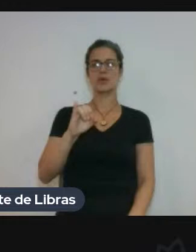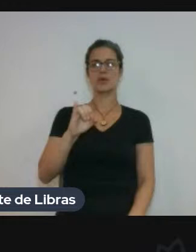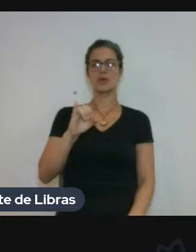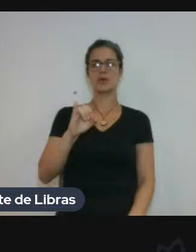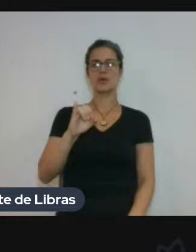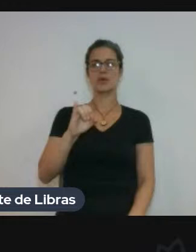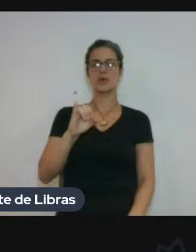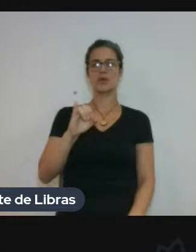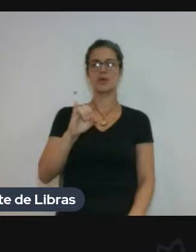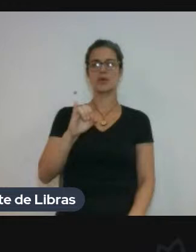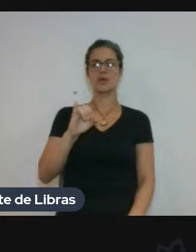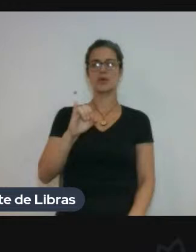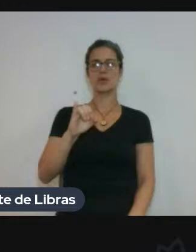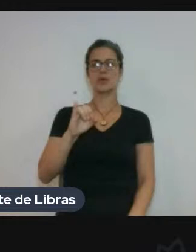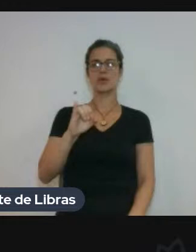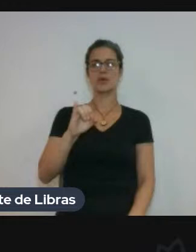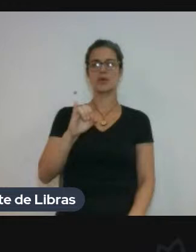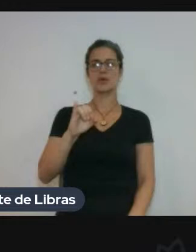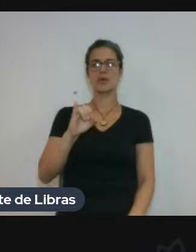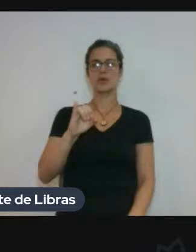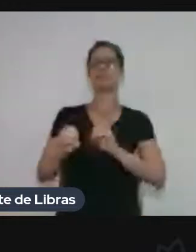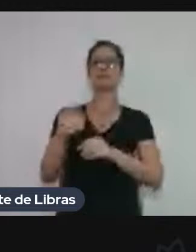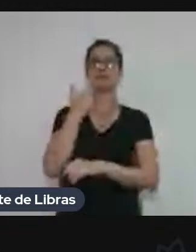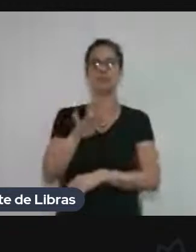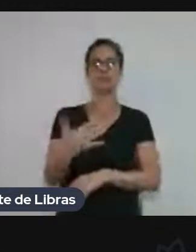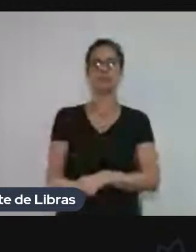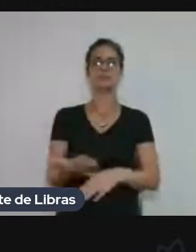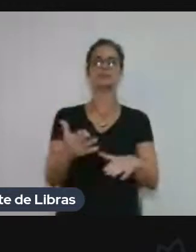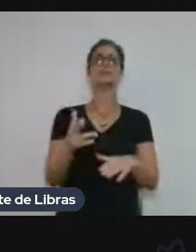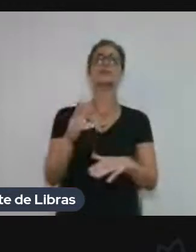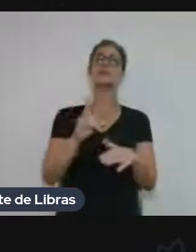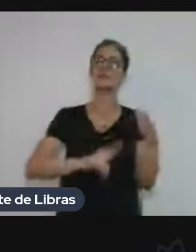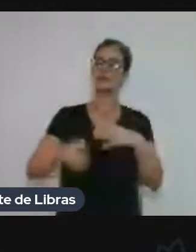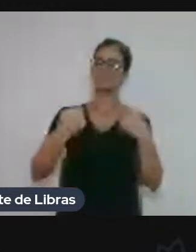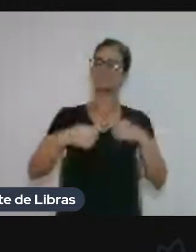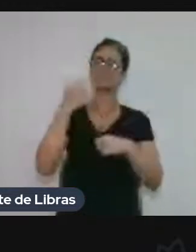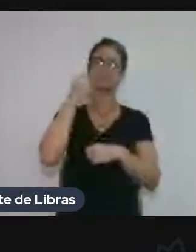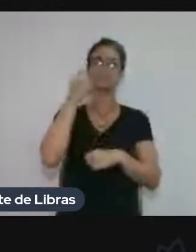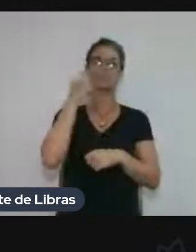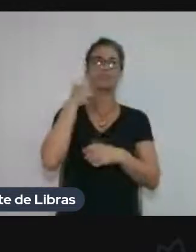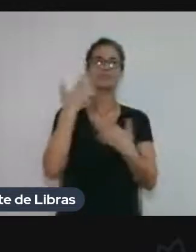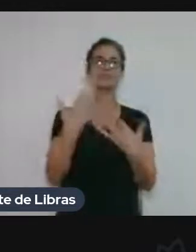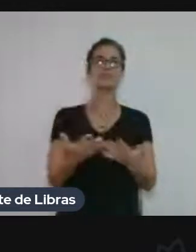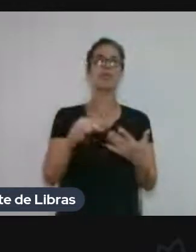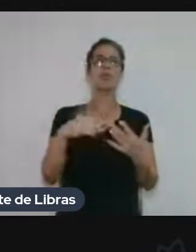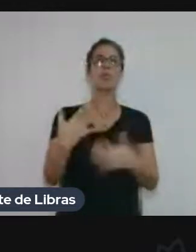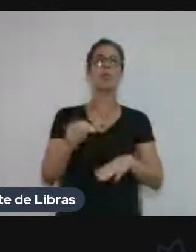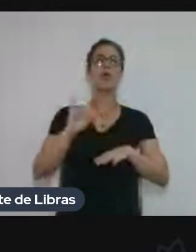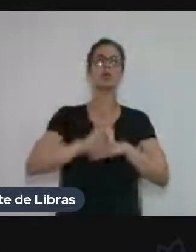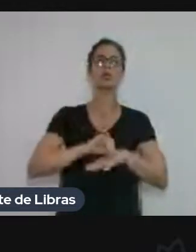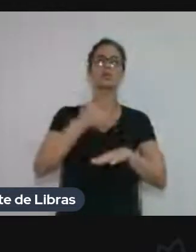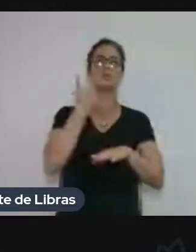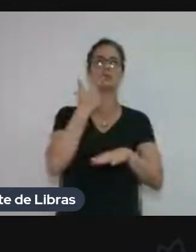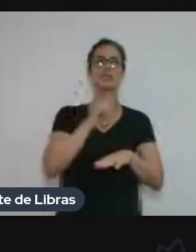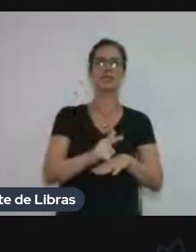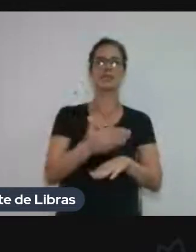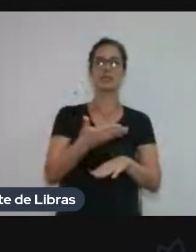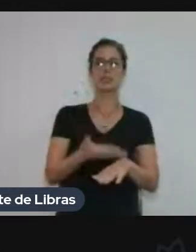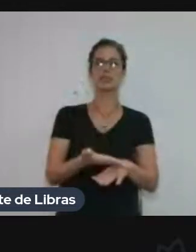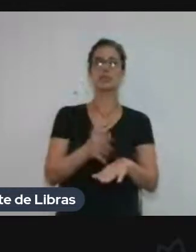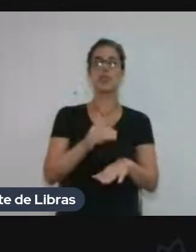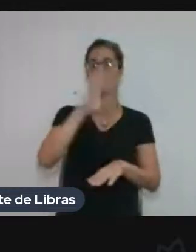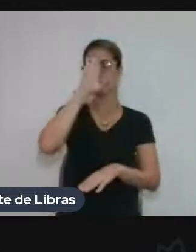Eu acho que as universidades têm que se questionar também, até nas posições centrais das línguas ou não,